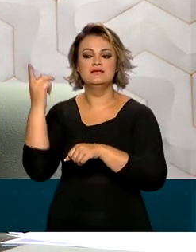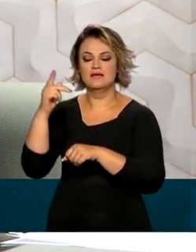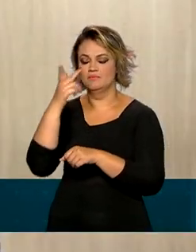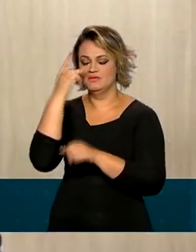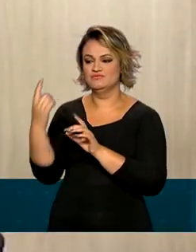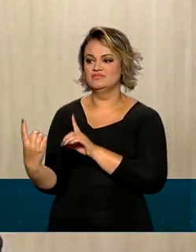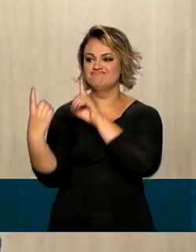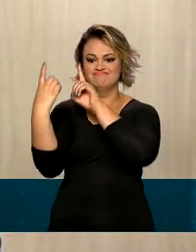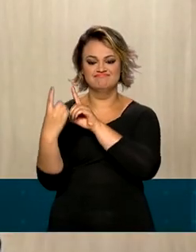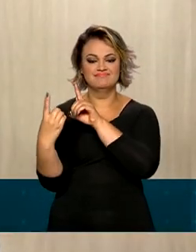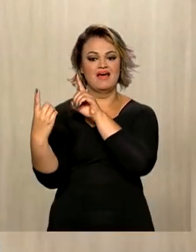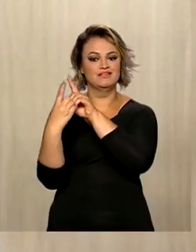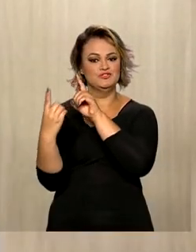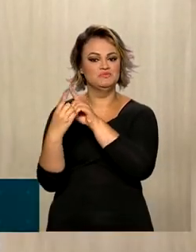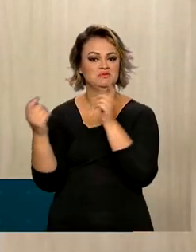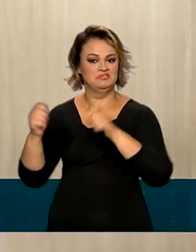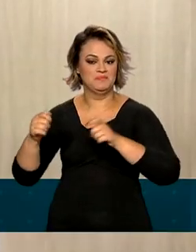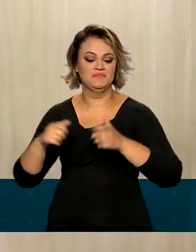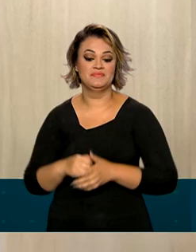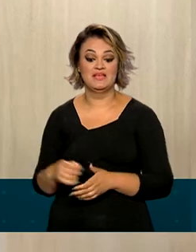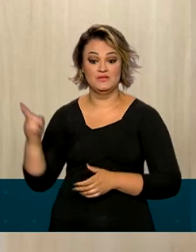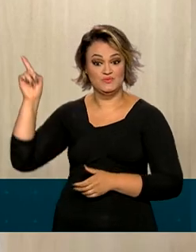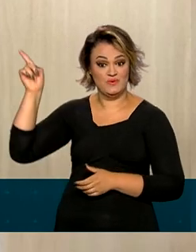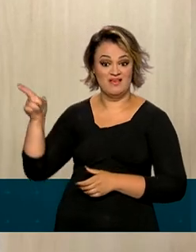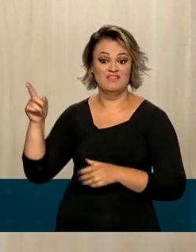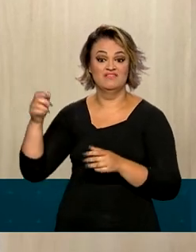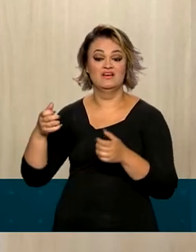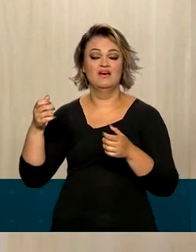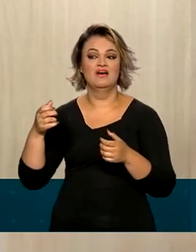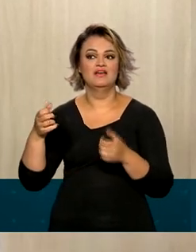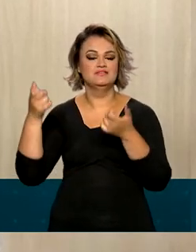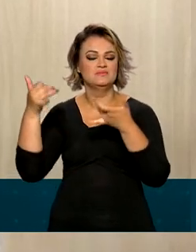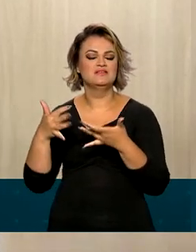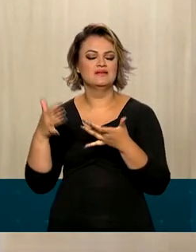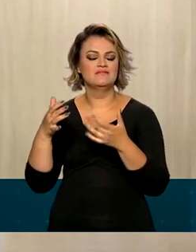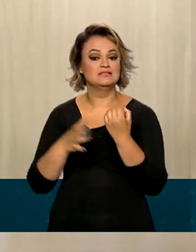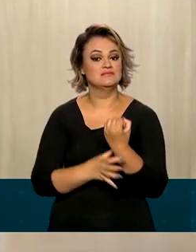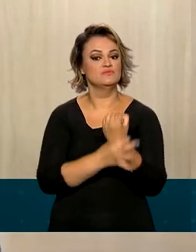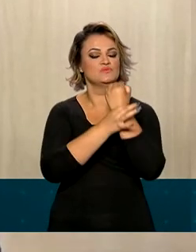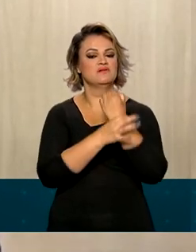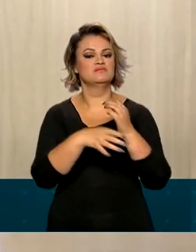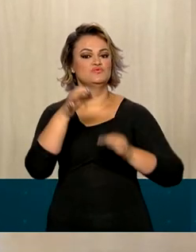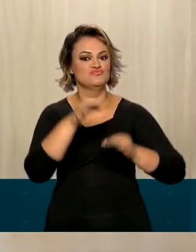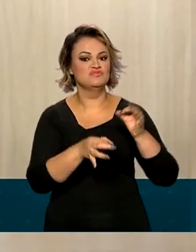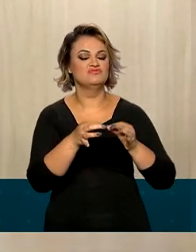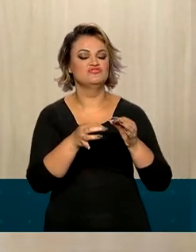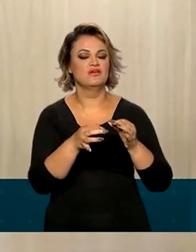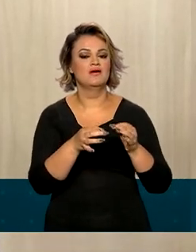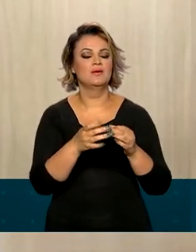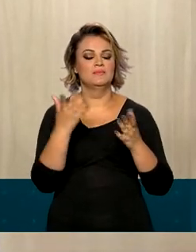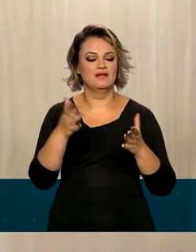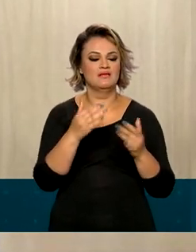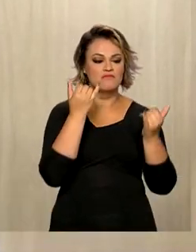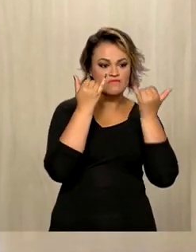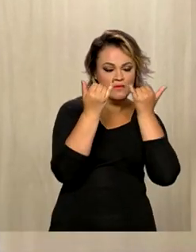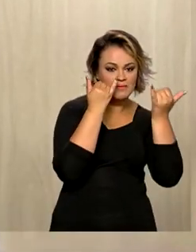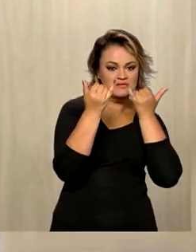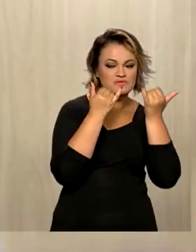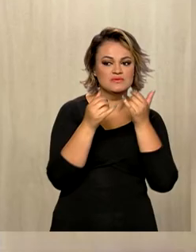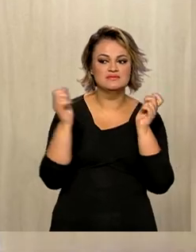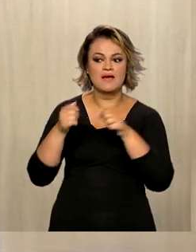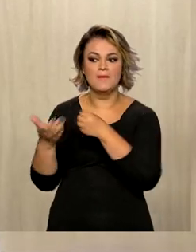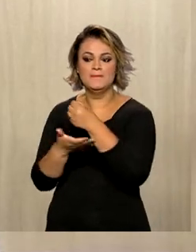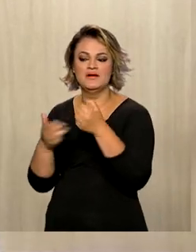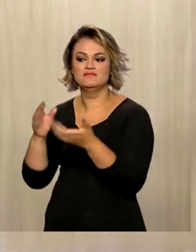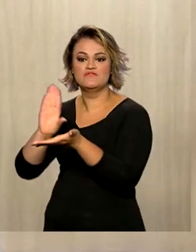familiares. Essa nova ferramenta trará mais transparência e segurança jurídica, pois permitirá o cruzamento de dados com outras